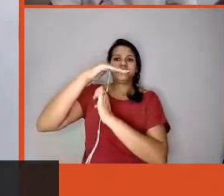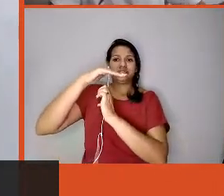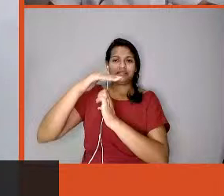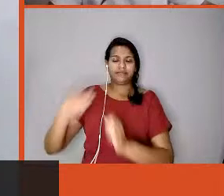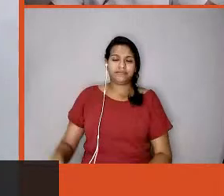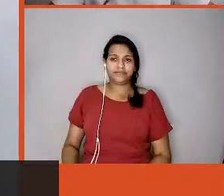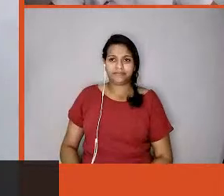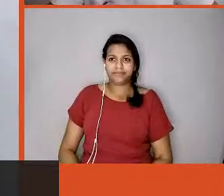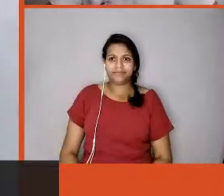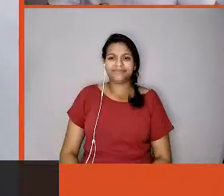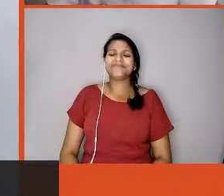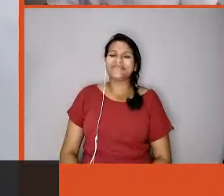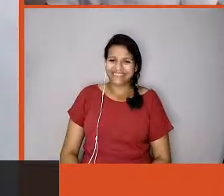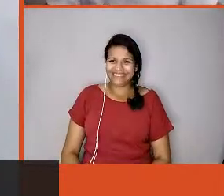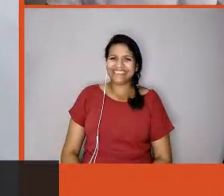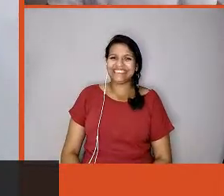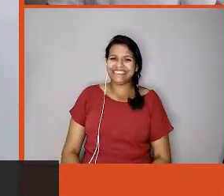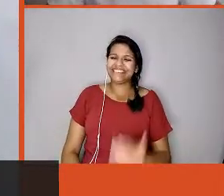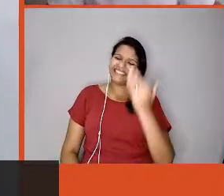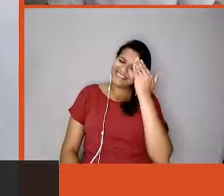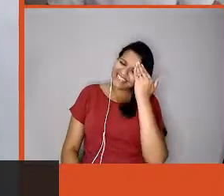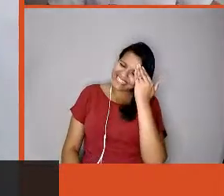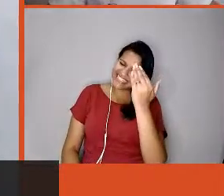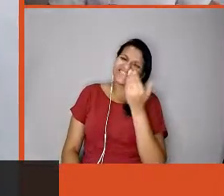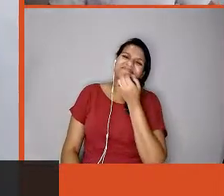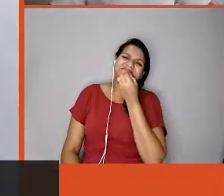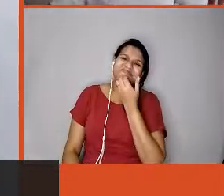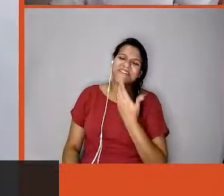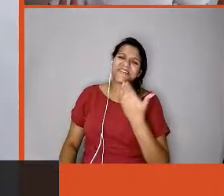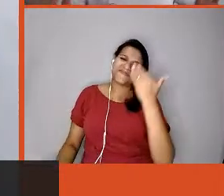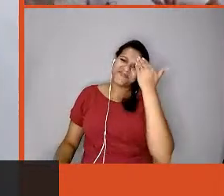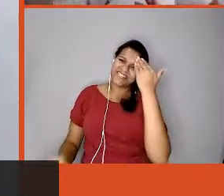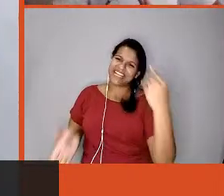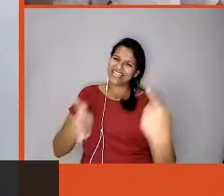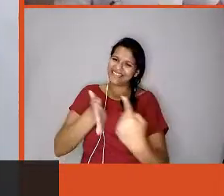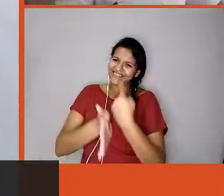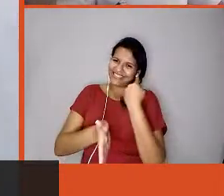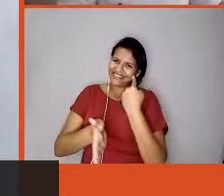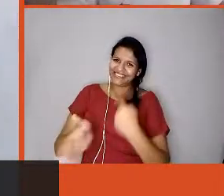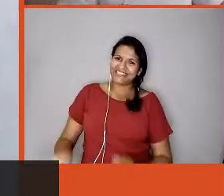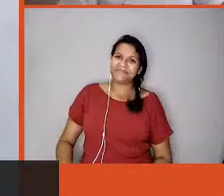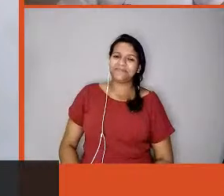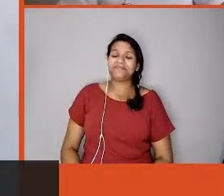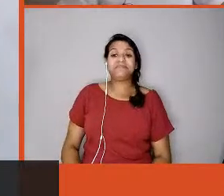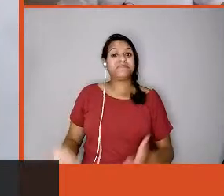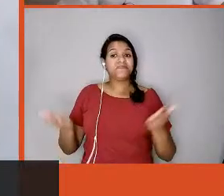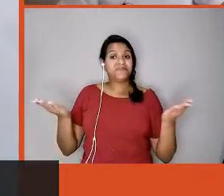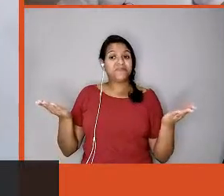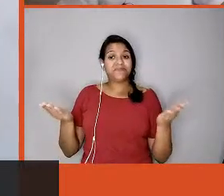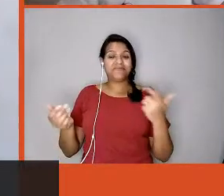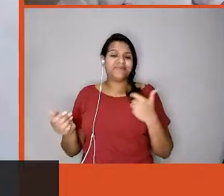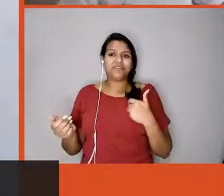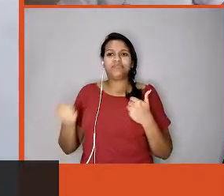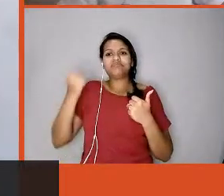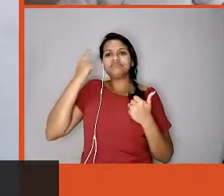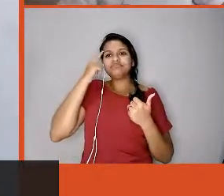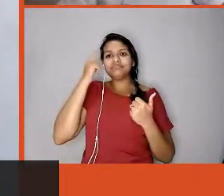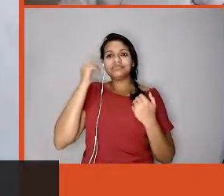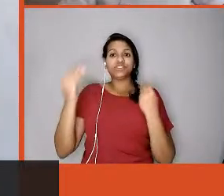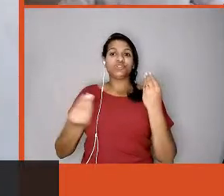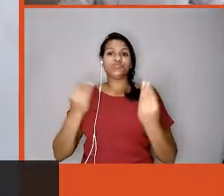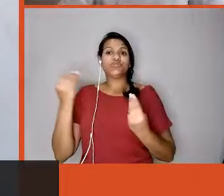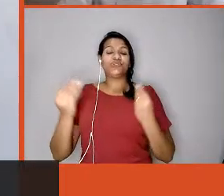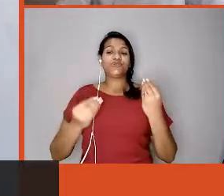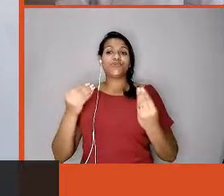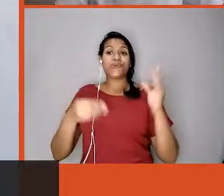Sim, obrigada, Ivi. Sim, eu sou tendenciosa com relação a falar sobre atividade física